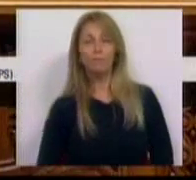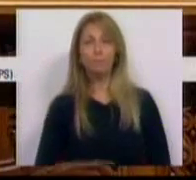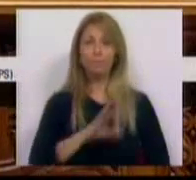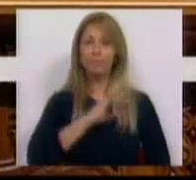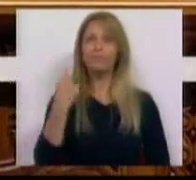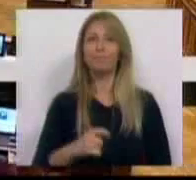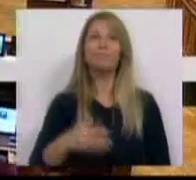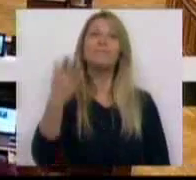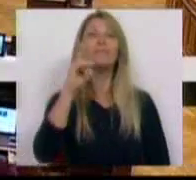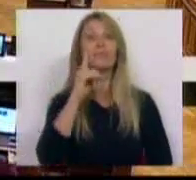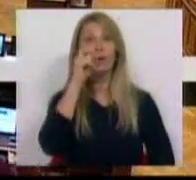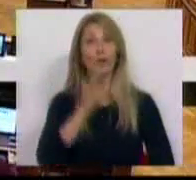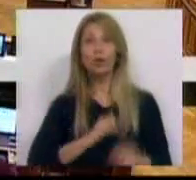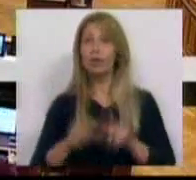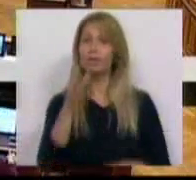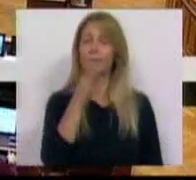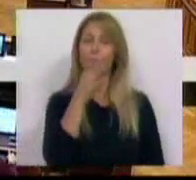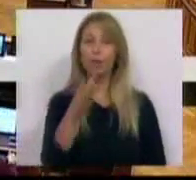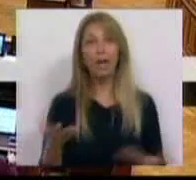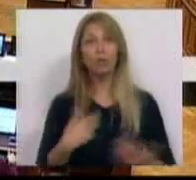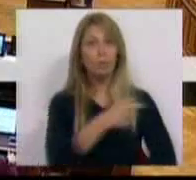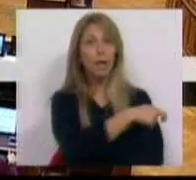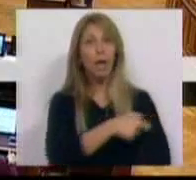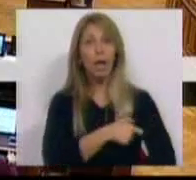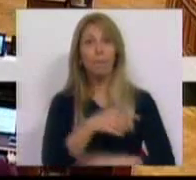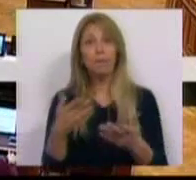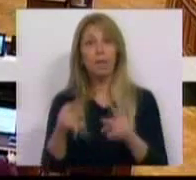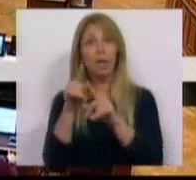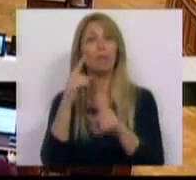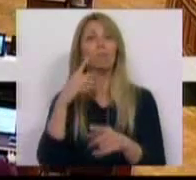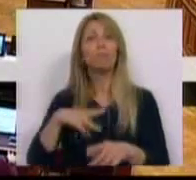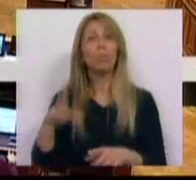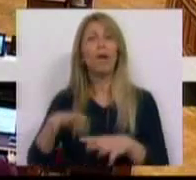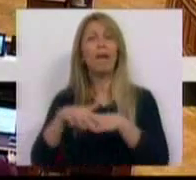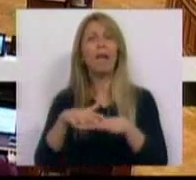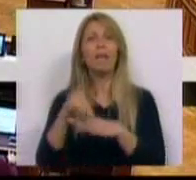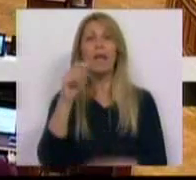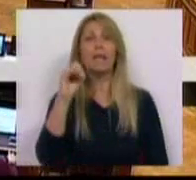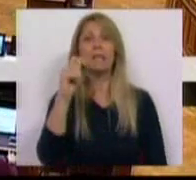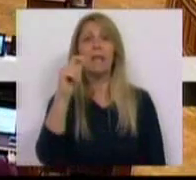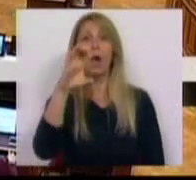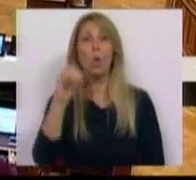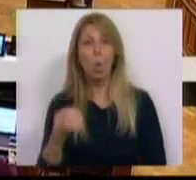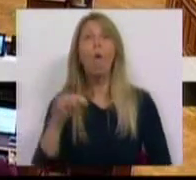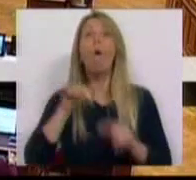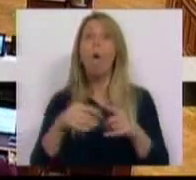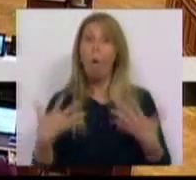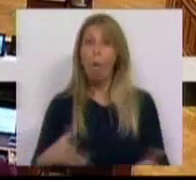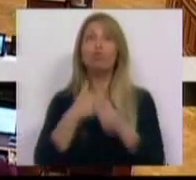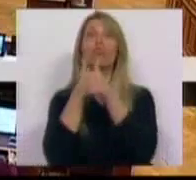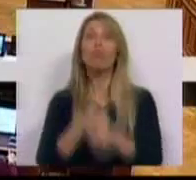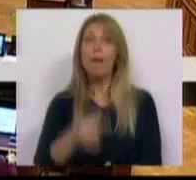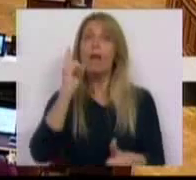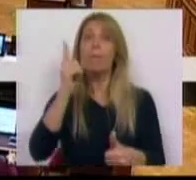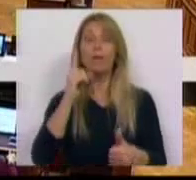Sr. Presidente, Sras. e Srs. Deputados, representantes da Índia de Portugal e da Rede Ezeco, cumprimos hoje o imperativo constitucional e